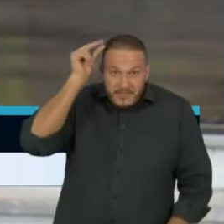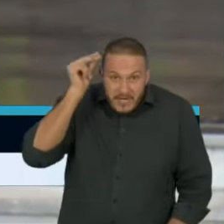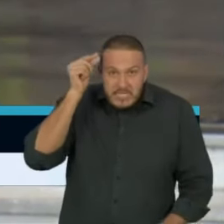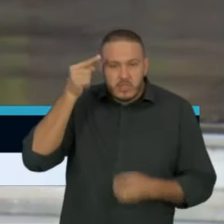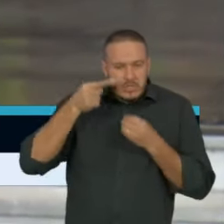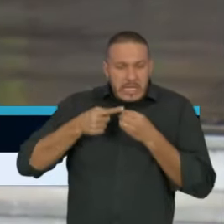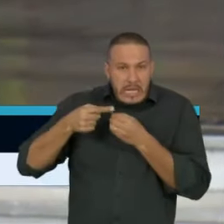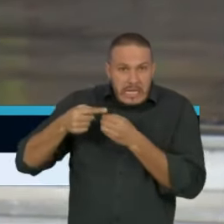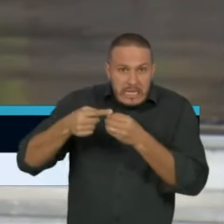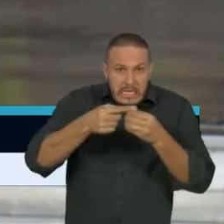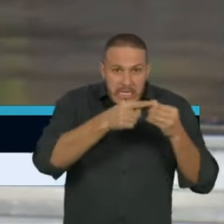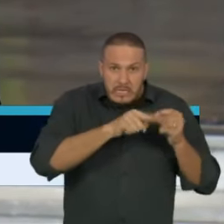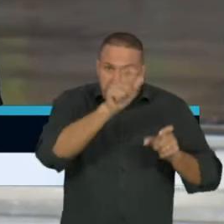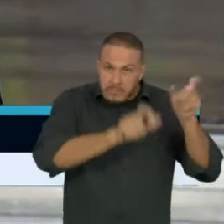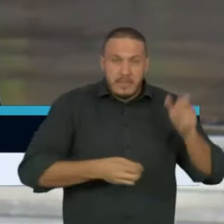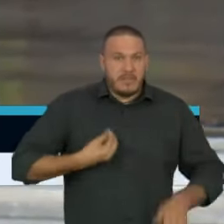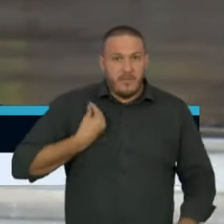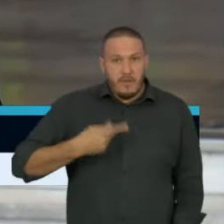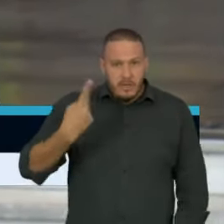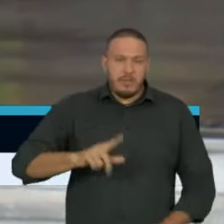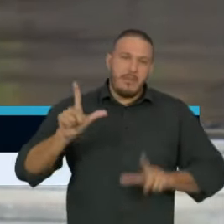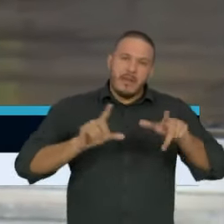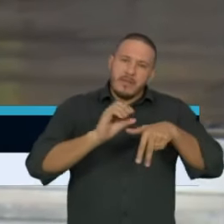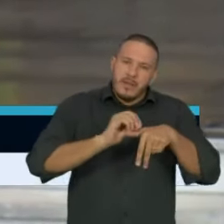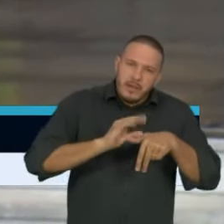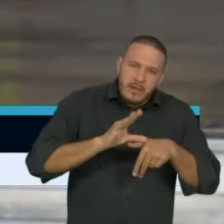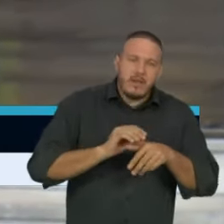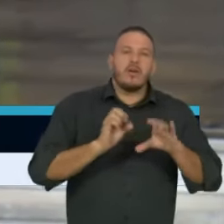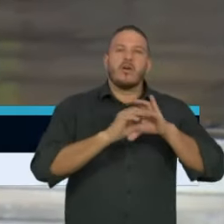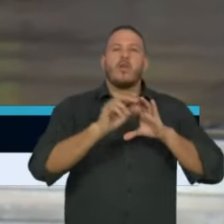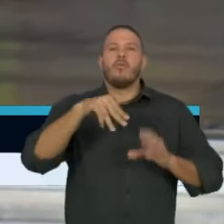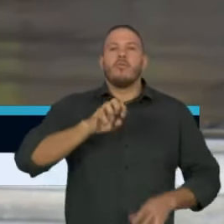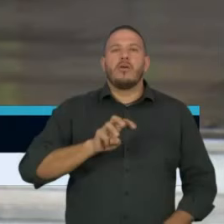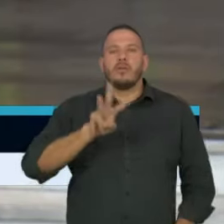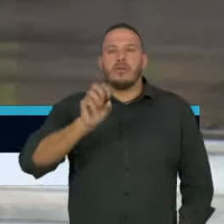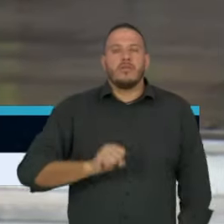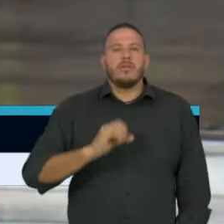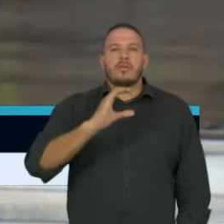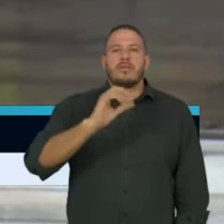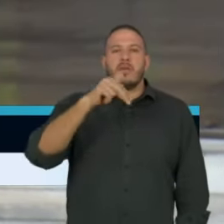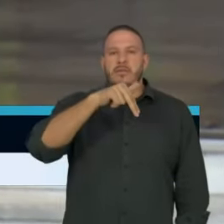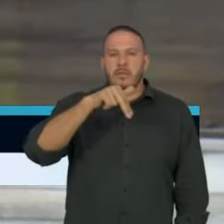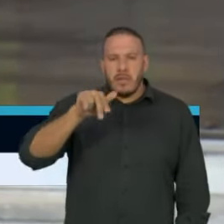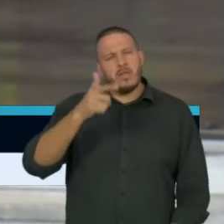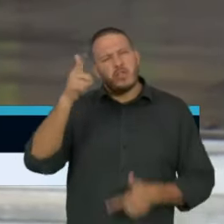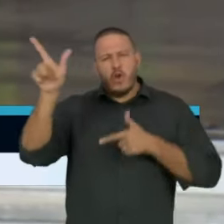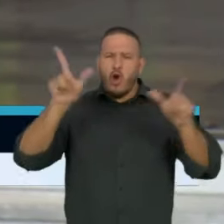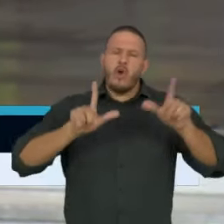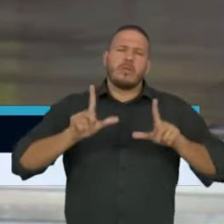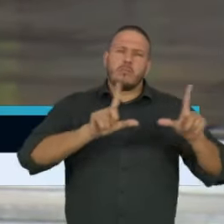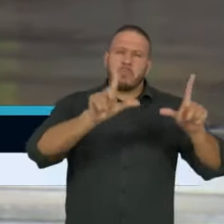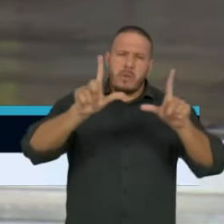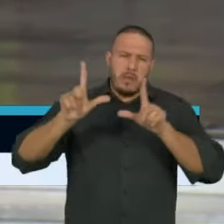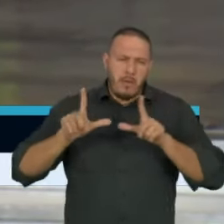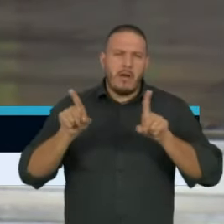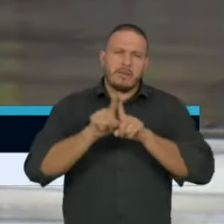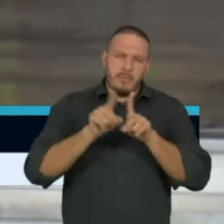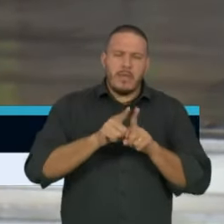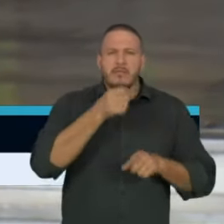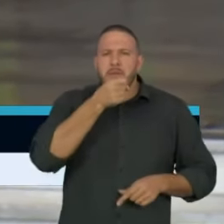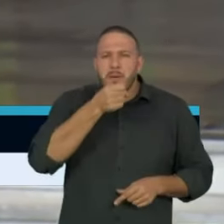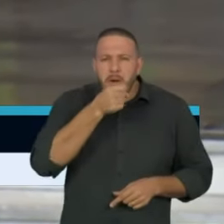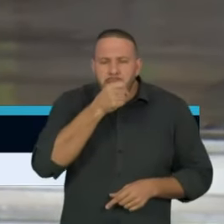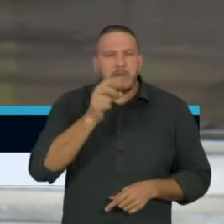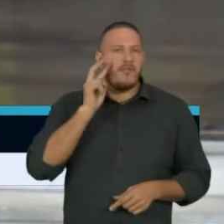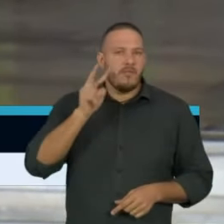nos assistindo aqui pela TV Cultura, pela Globo News, pela CNN e por outras emissoras de televisão e ouvindo também